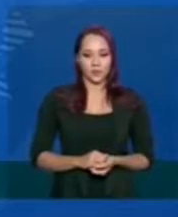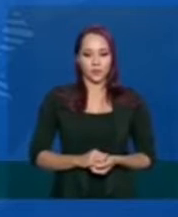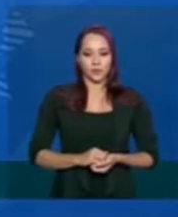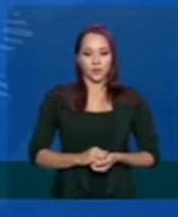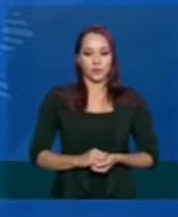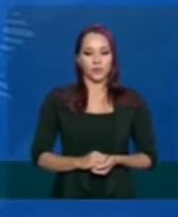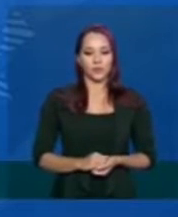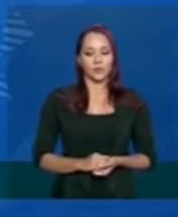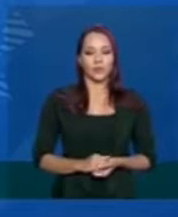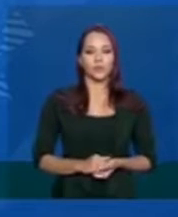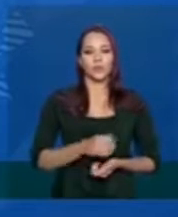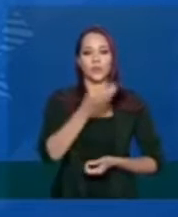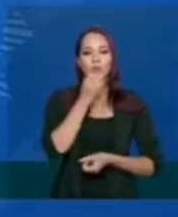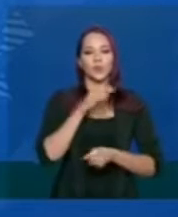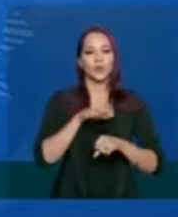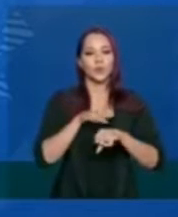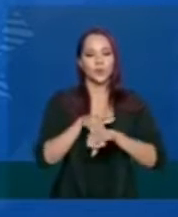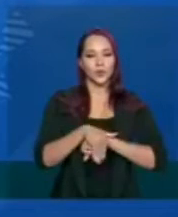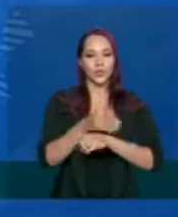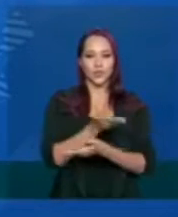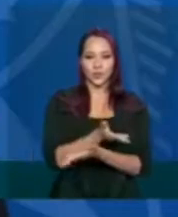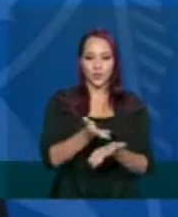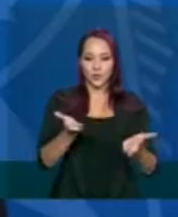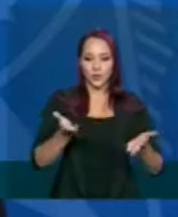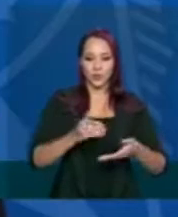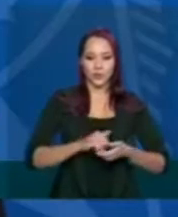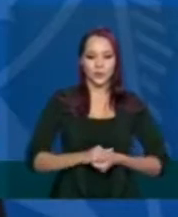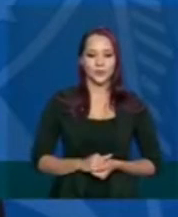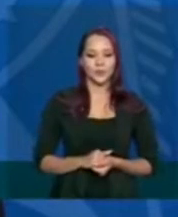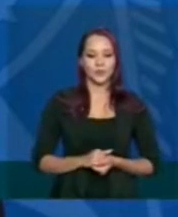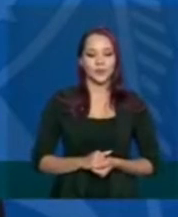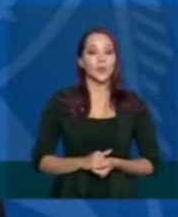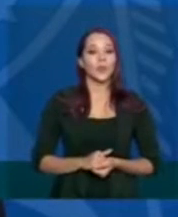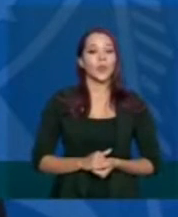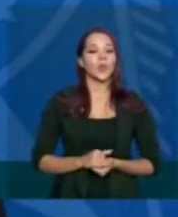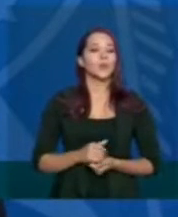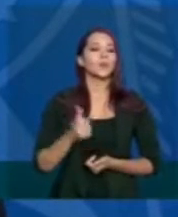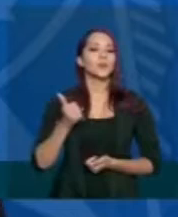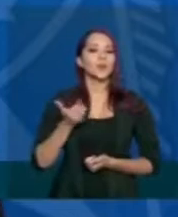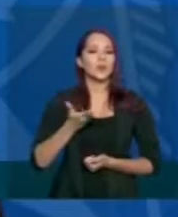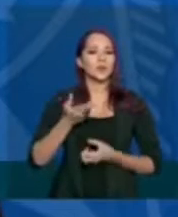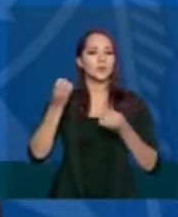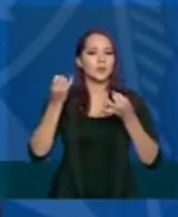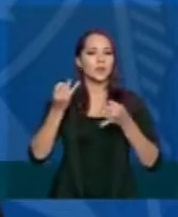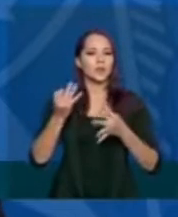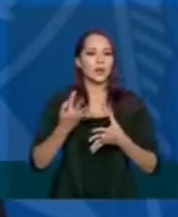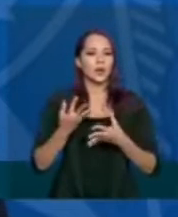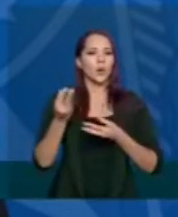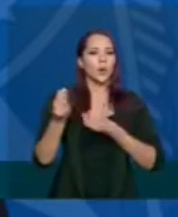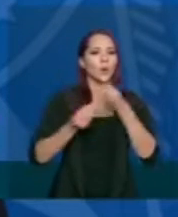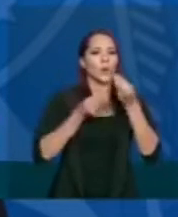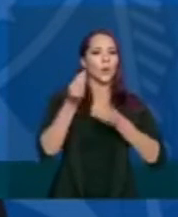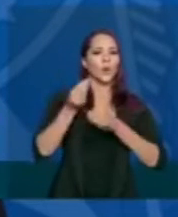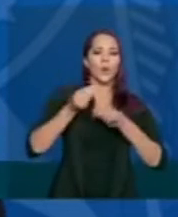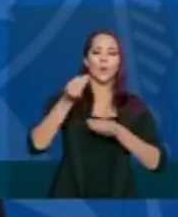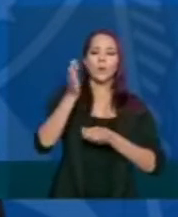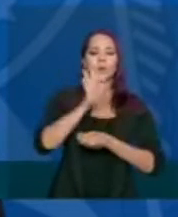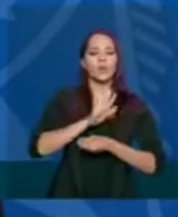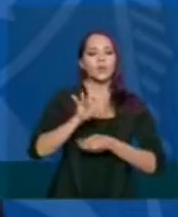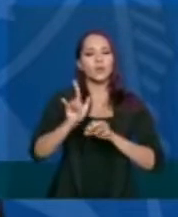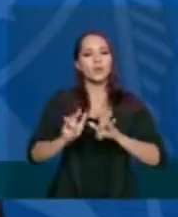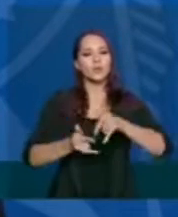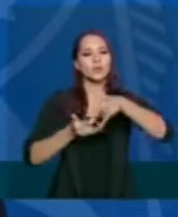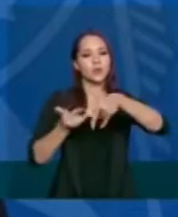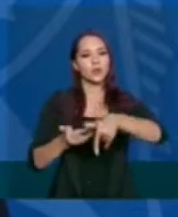Boa noite a todos. Em primeiro lugar, eu queria passar para os senhores o panorama dos leitos de